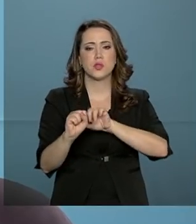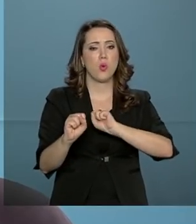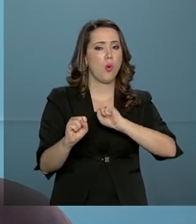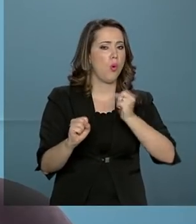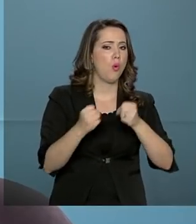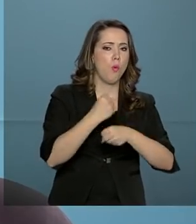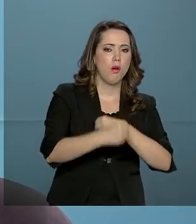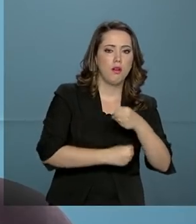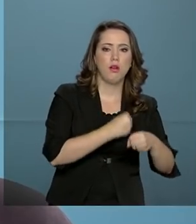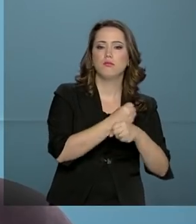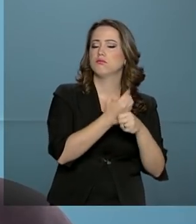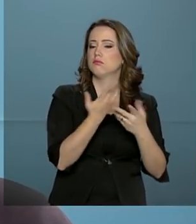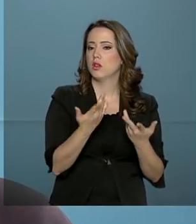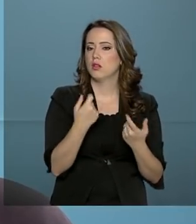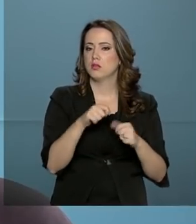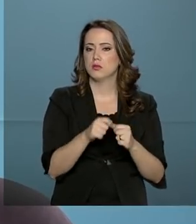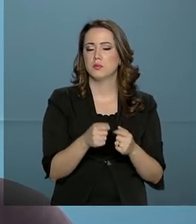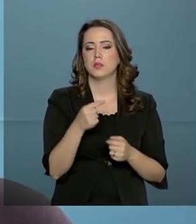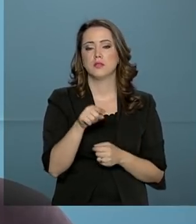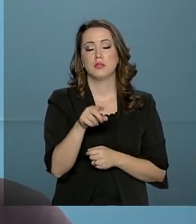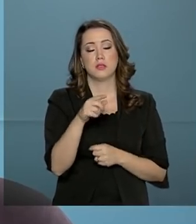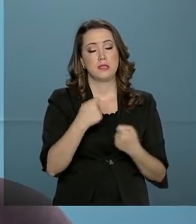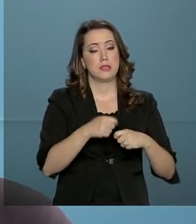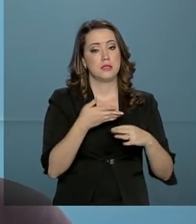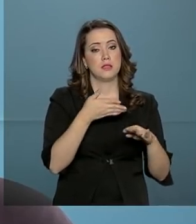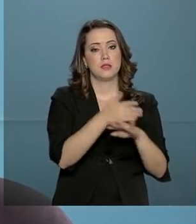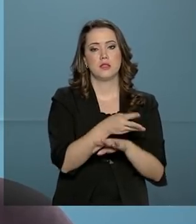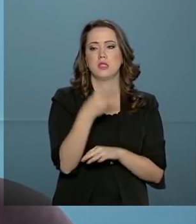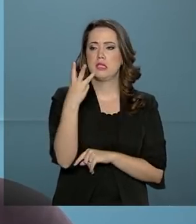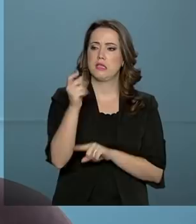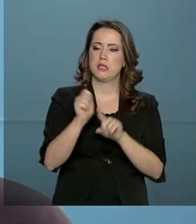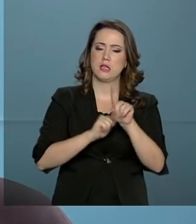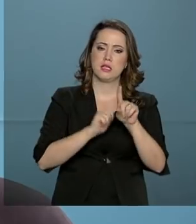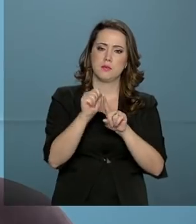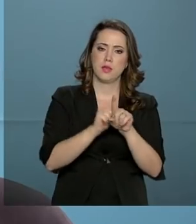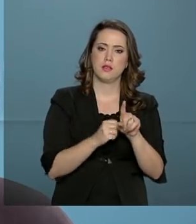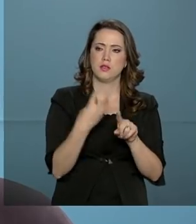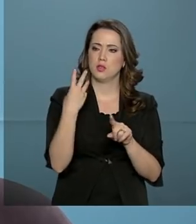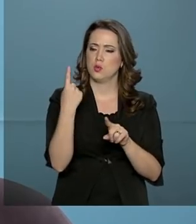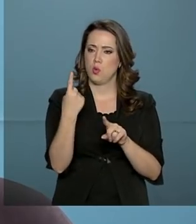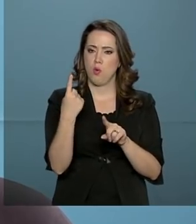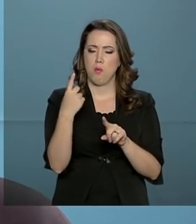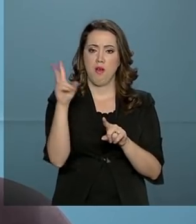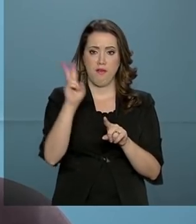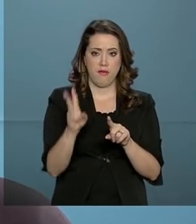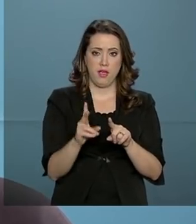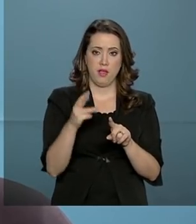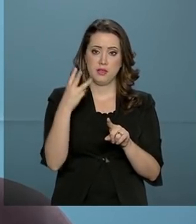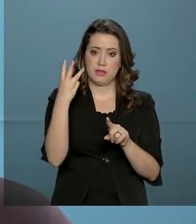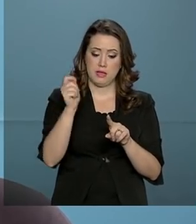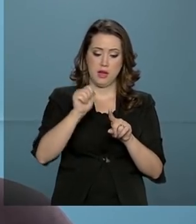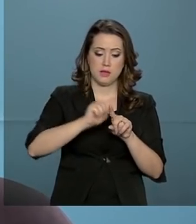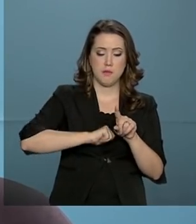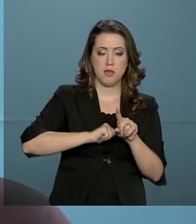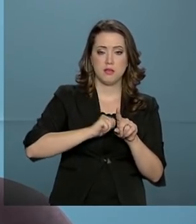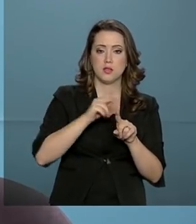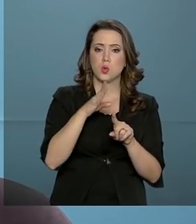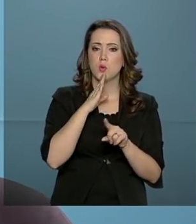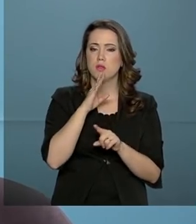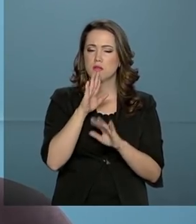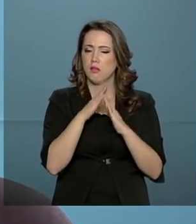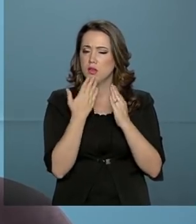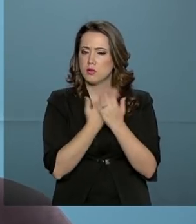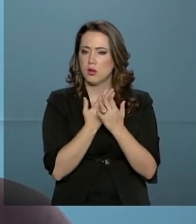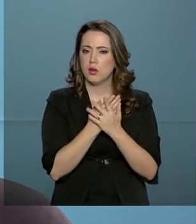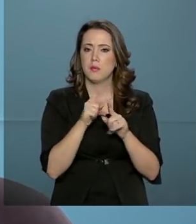se a criança deverá ir a cada trimestre, uma vez a cada trimestre, a escola, para a escola conhecer. Mas elas serão